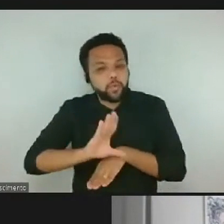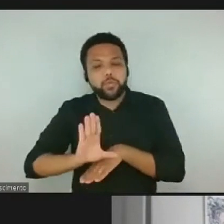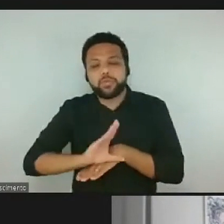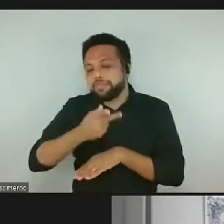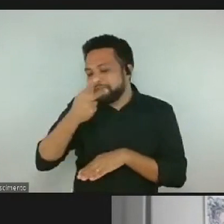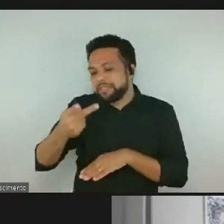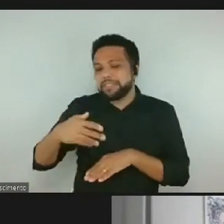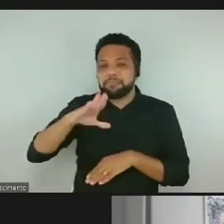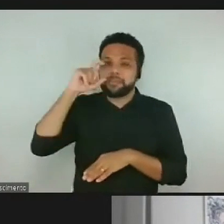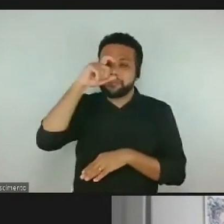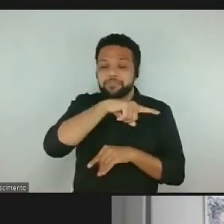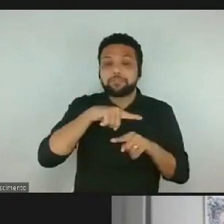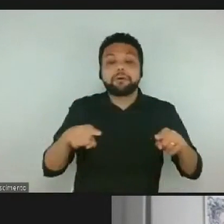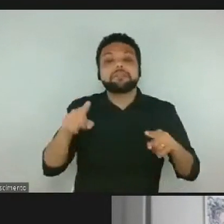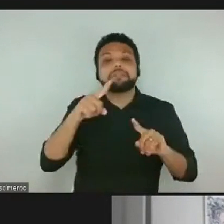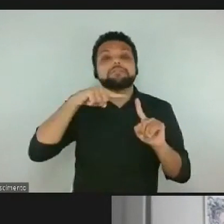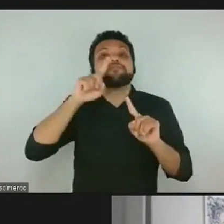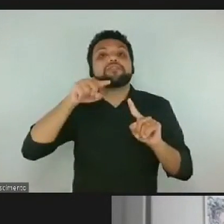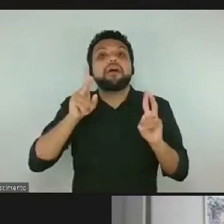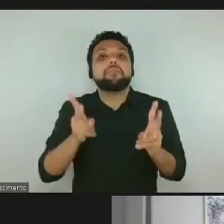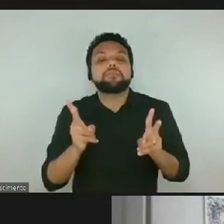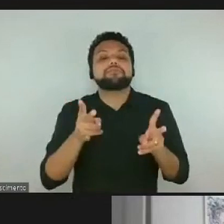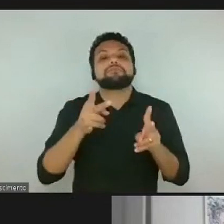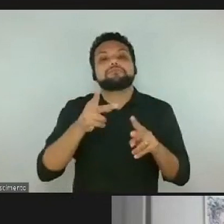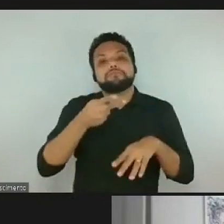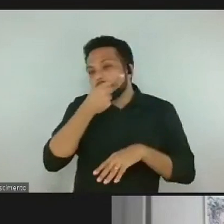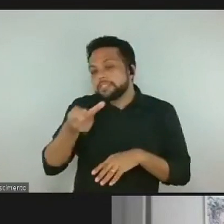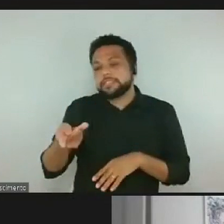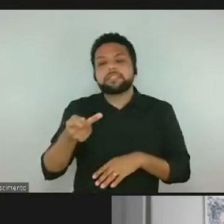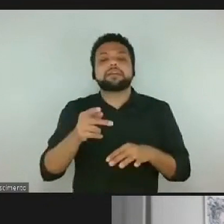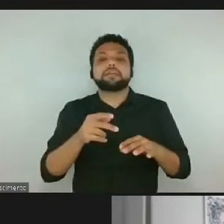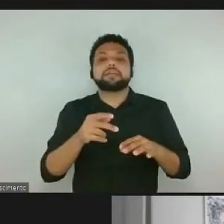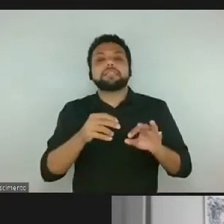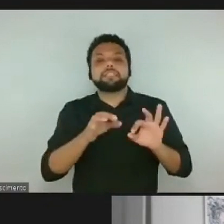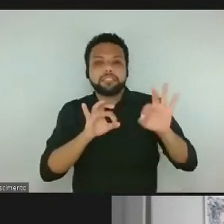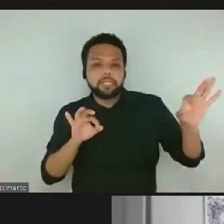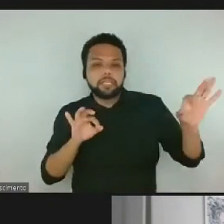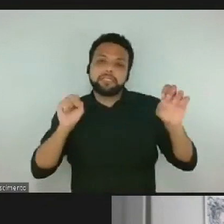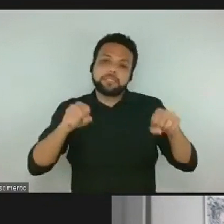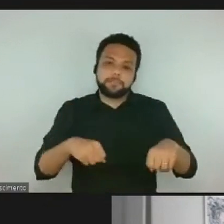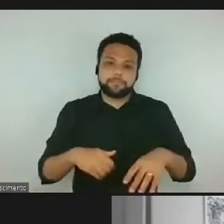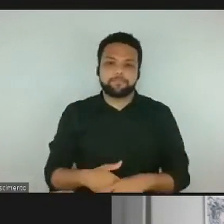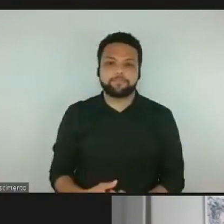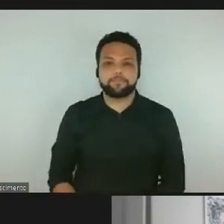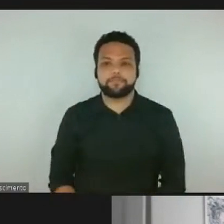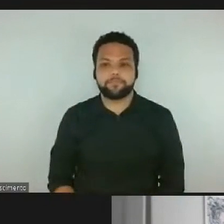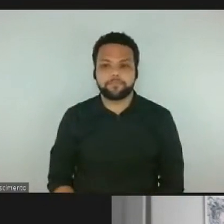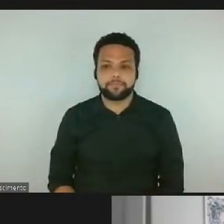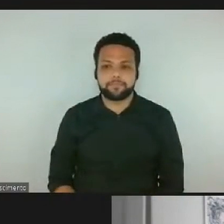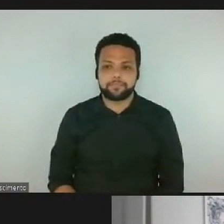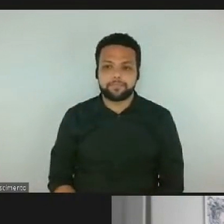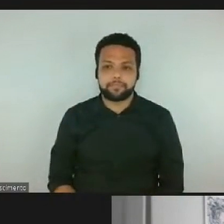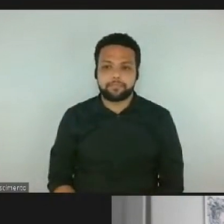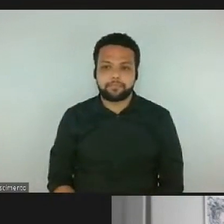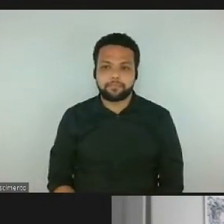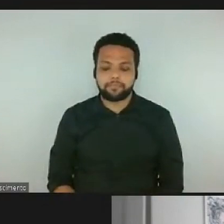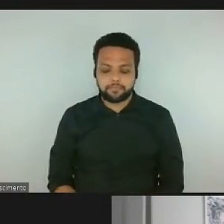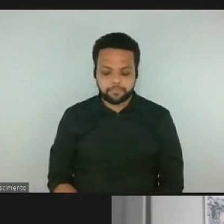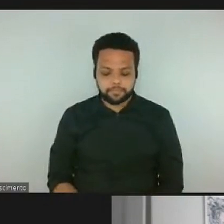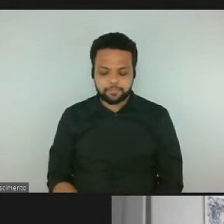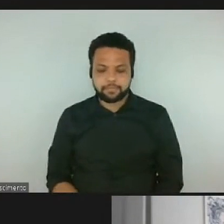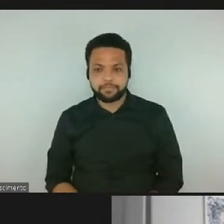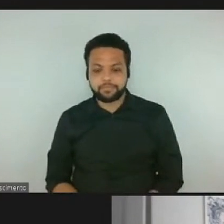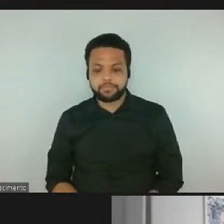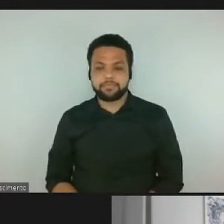ideia é manter visitas à distância, cursos à distância. Mas, pensando sobre isso,